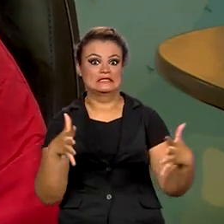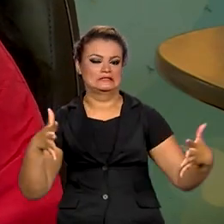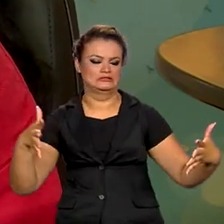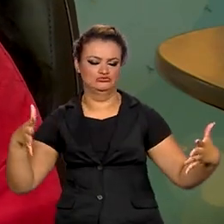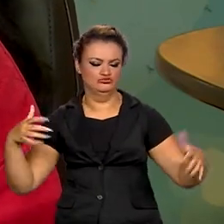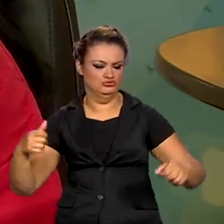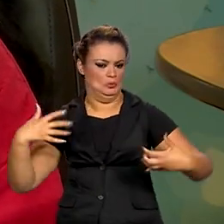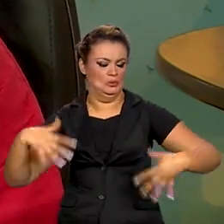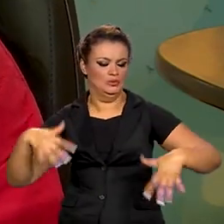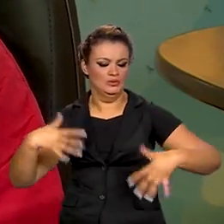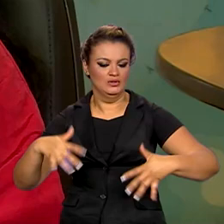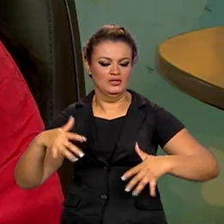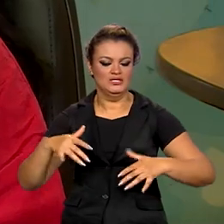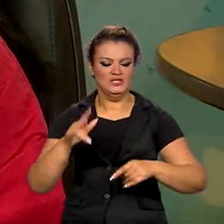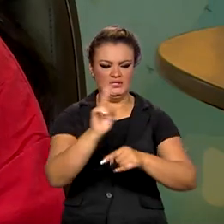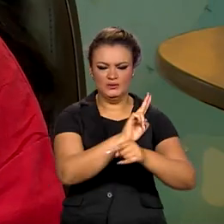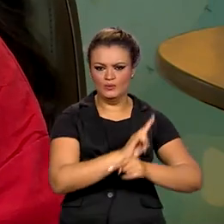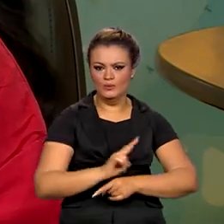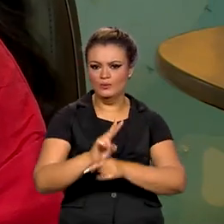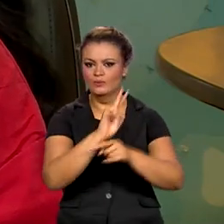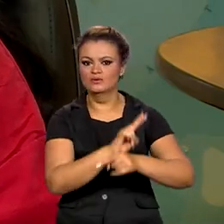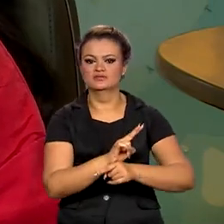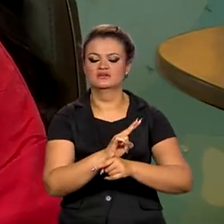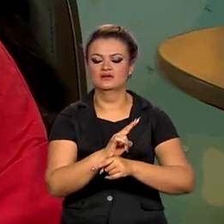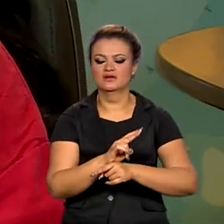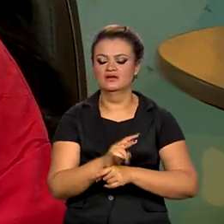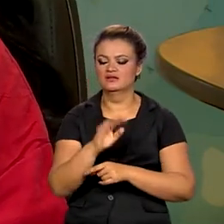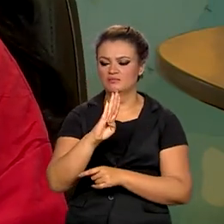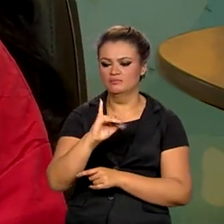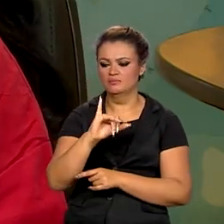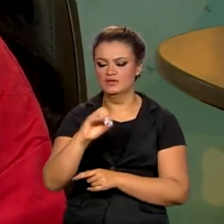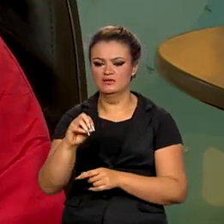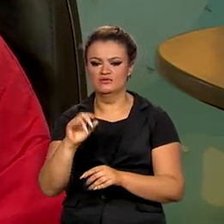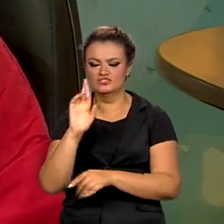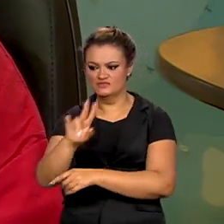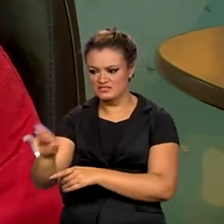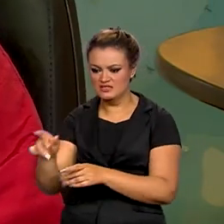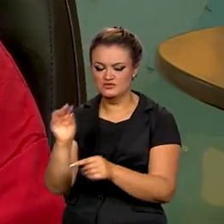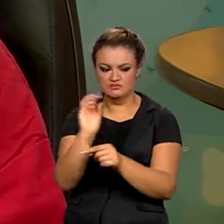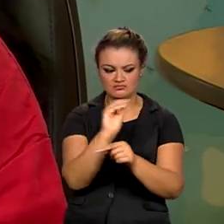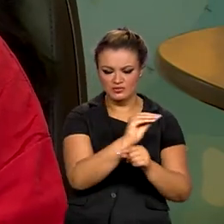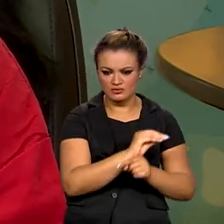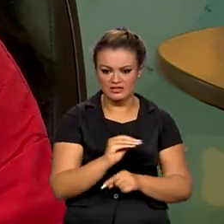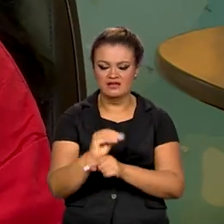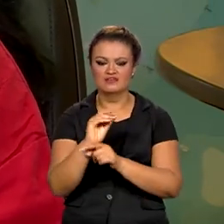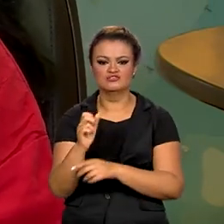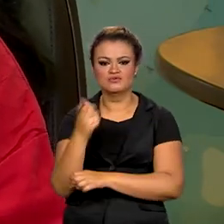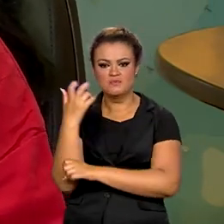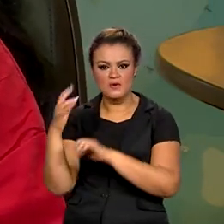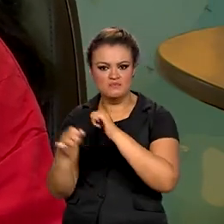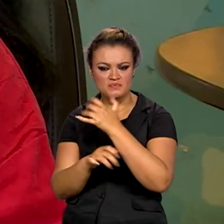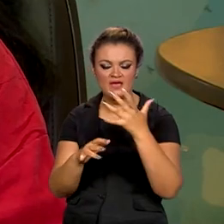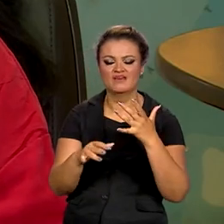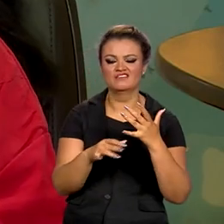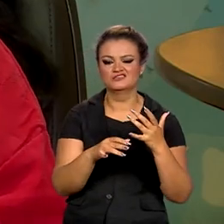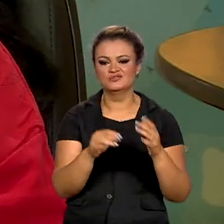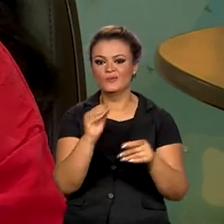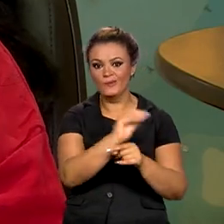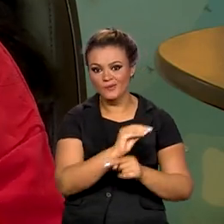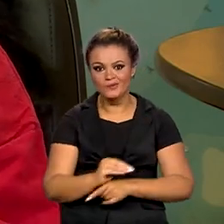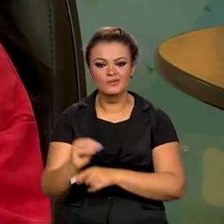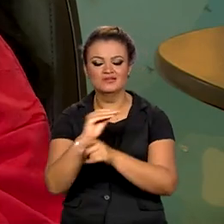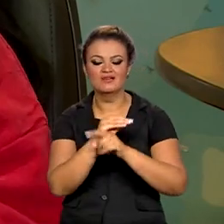potência de preservação da biodiversidade, de proteção do meio ambiente, de